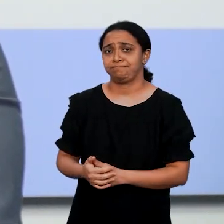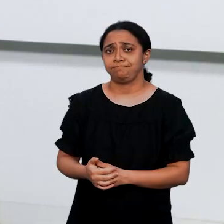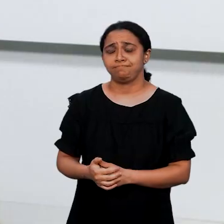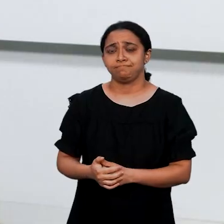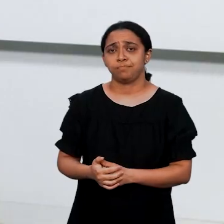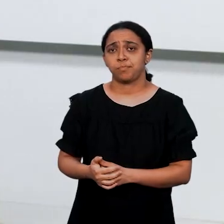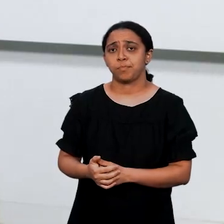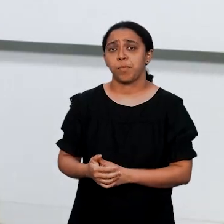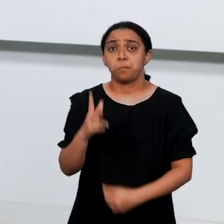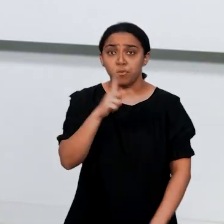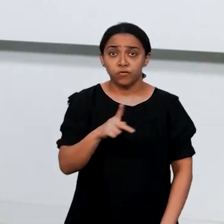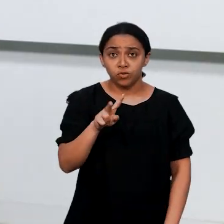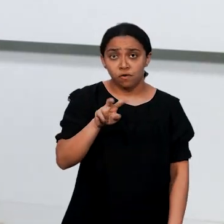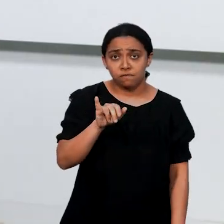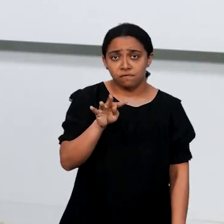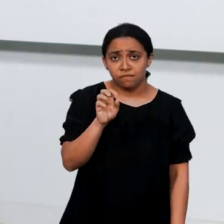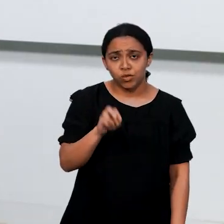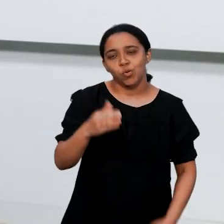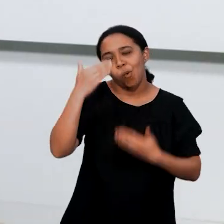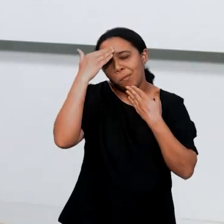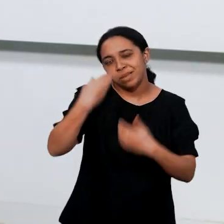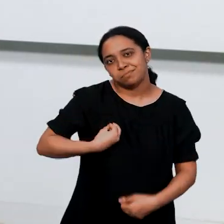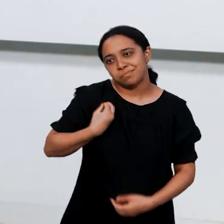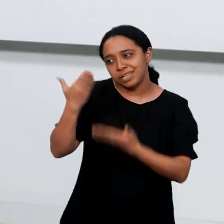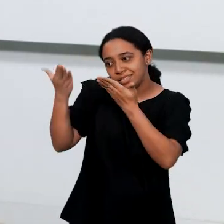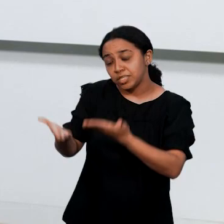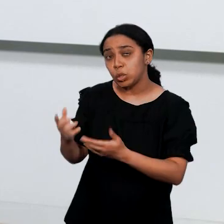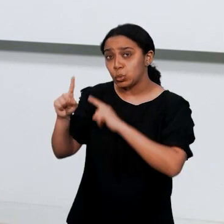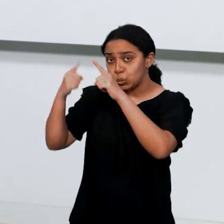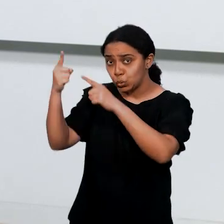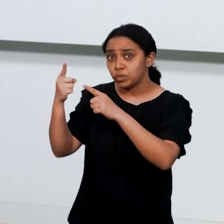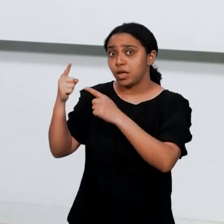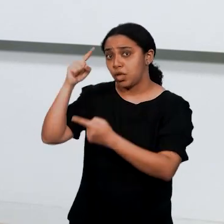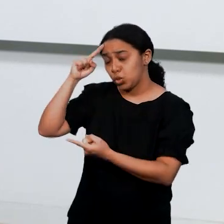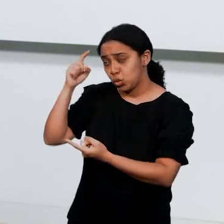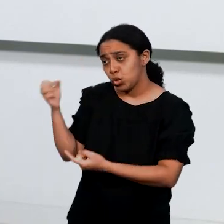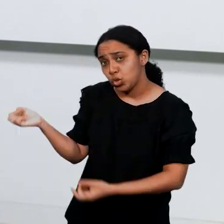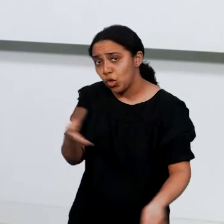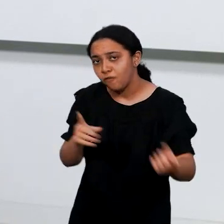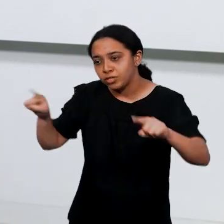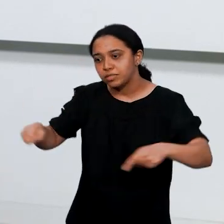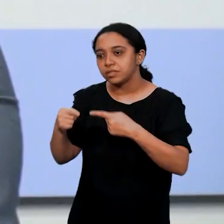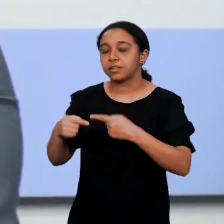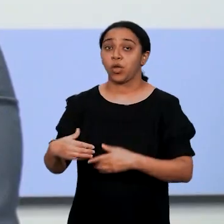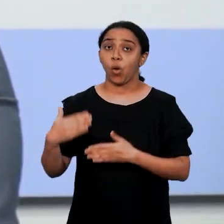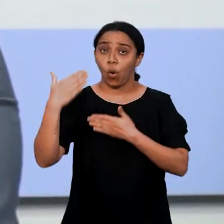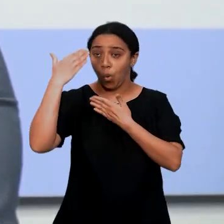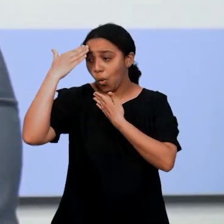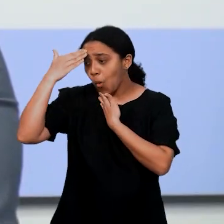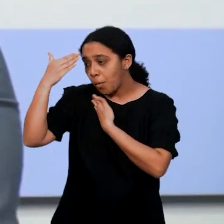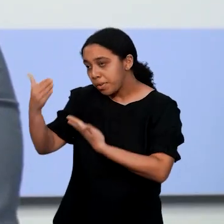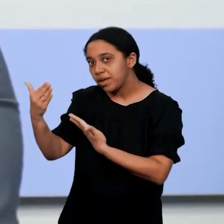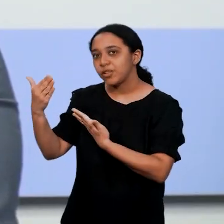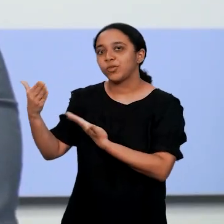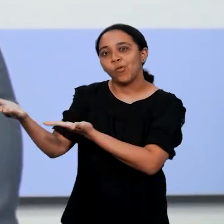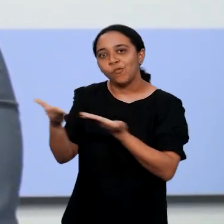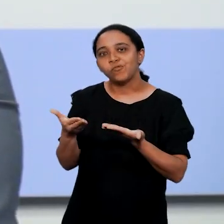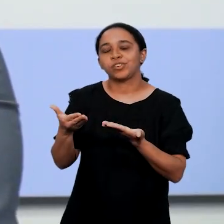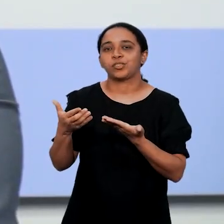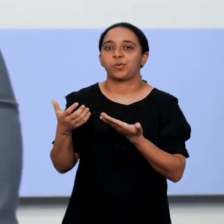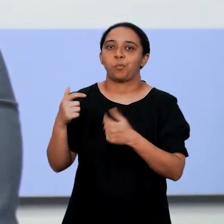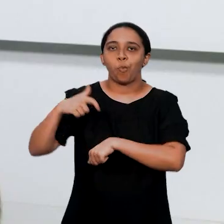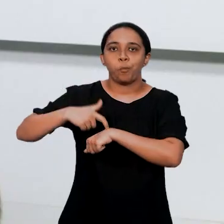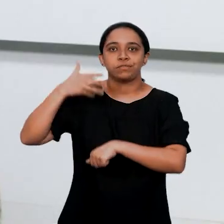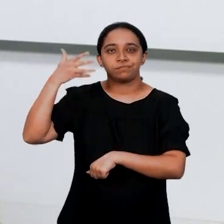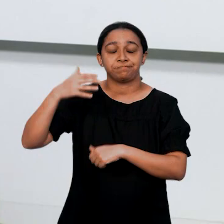mudanças. Professor Wilton Soares, obrigado pela sua participação e sucesso nos propósitos. Muito obrigado pelo convite e pelo